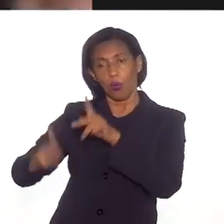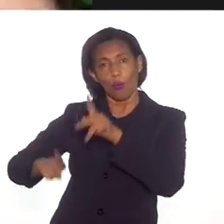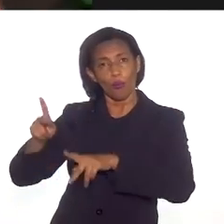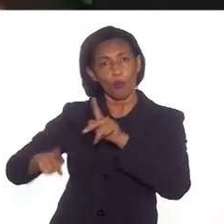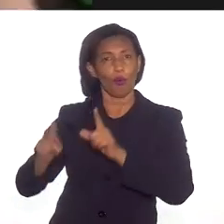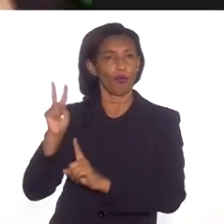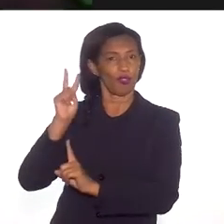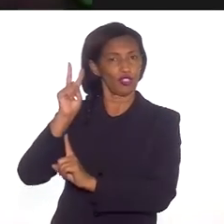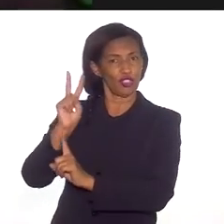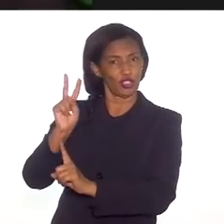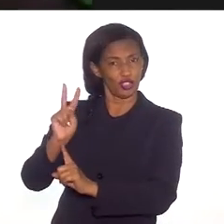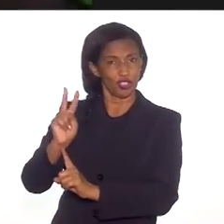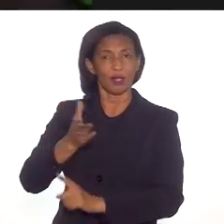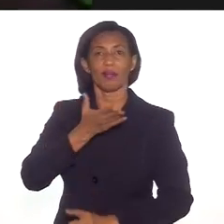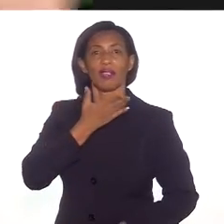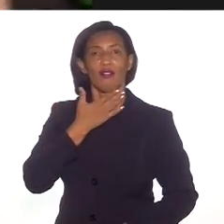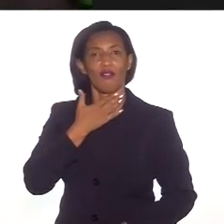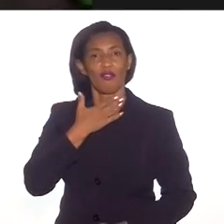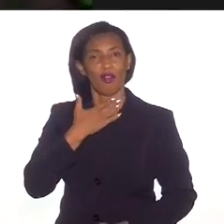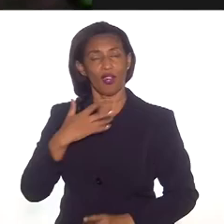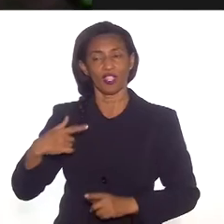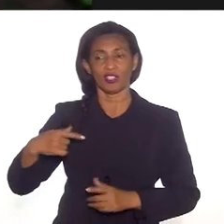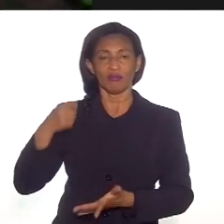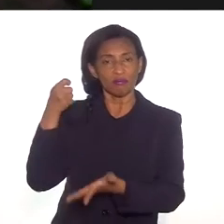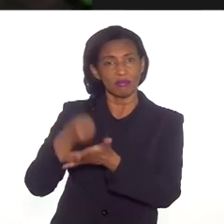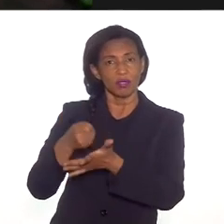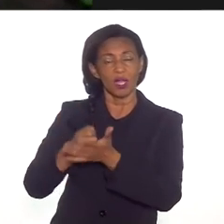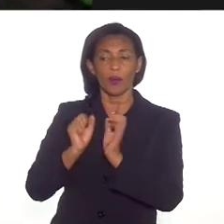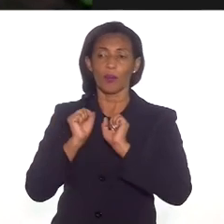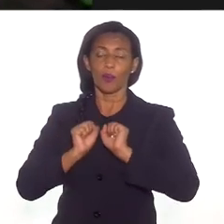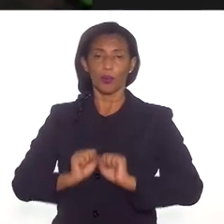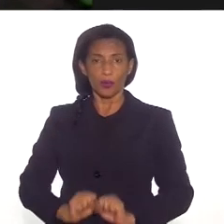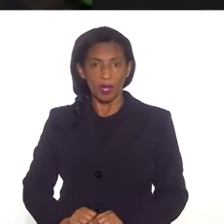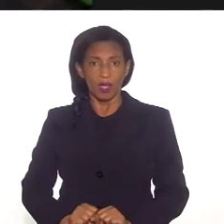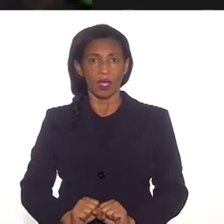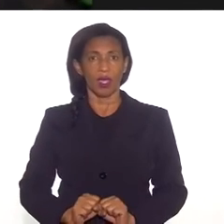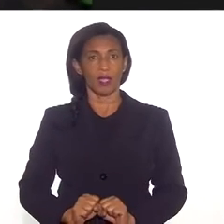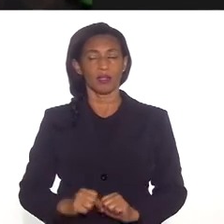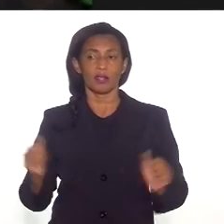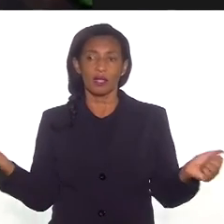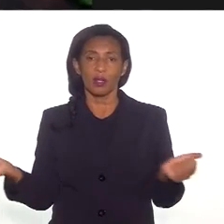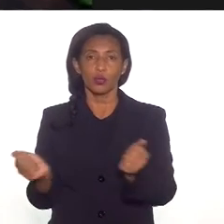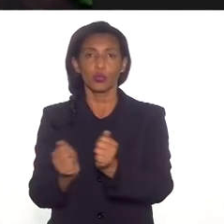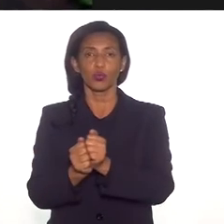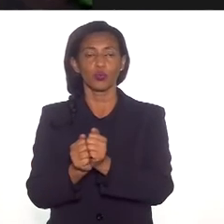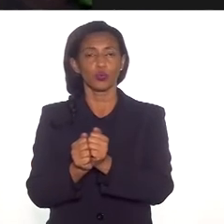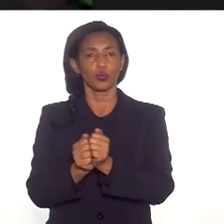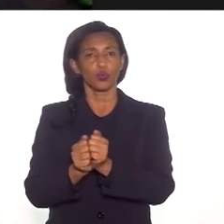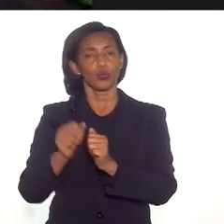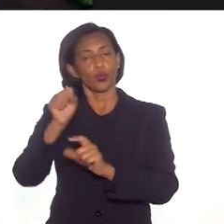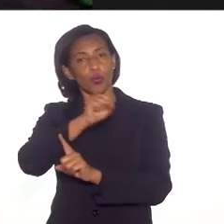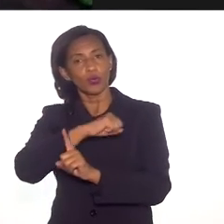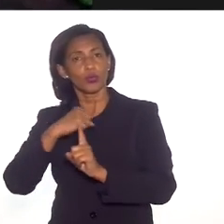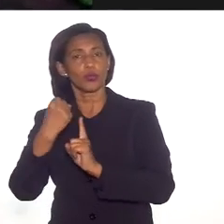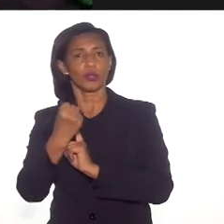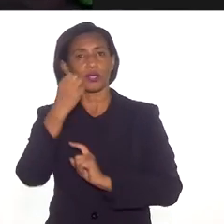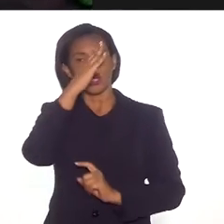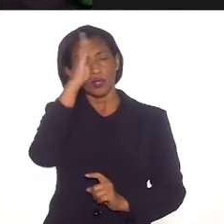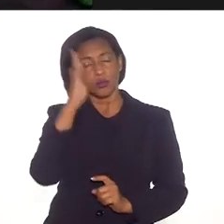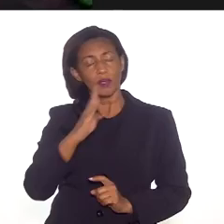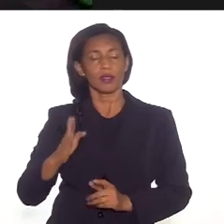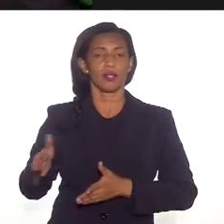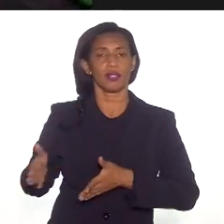indígenas para que os indígenas, tendo voz garantida, pudessem estar junto com a sociedade